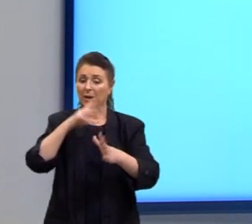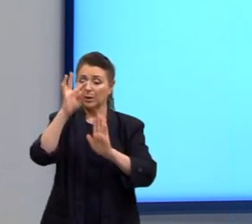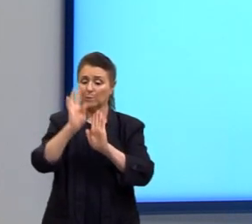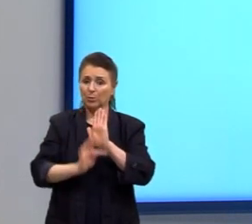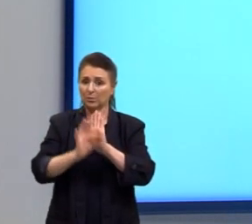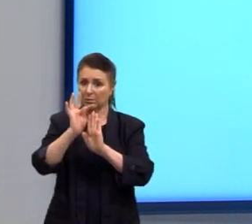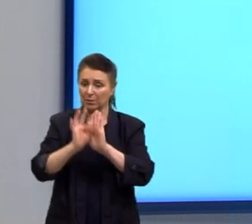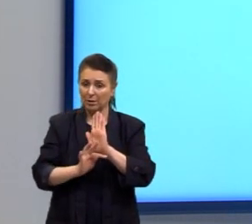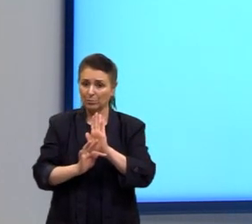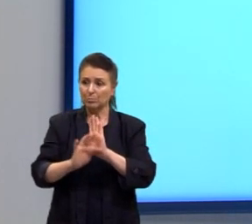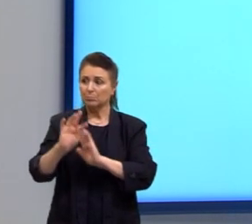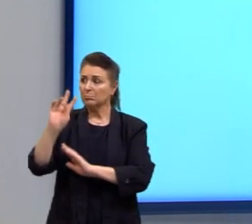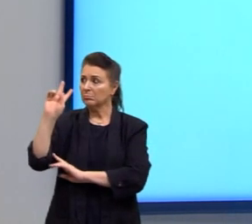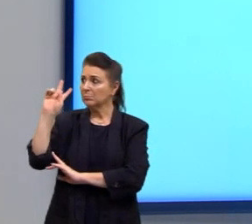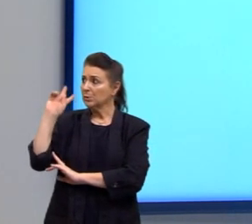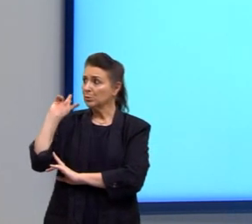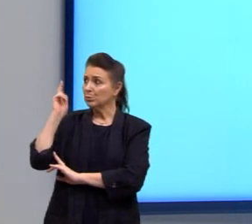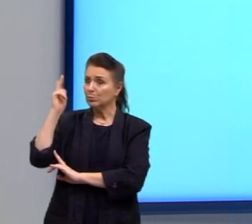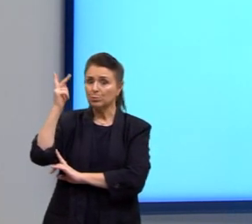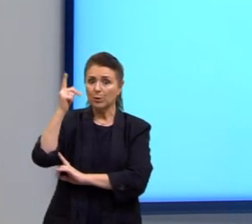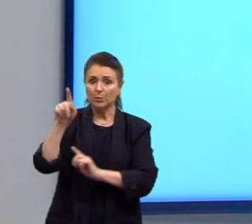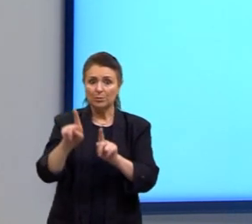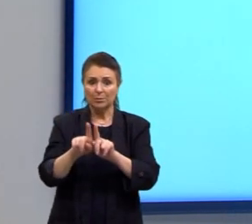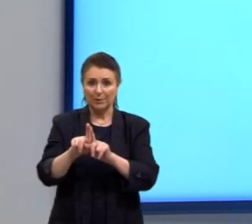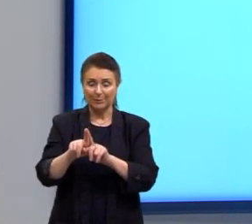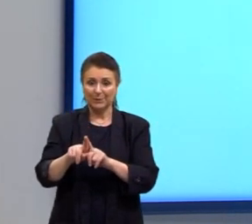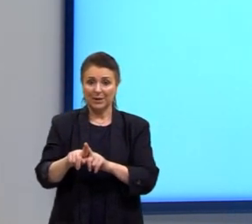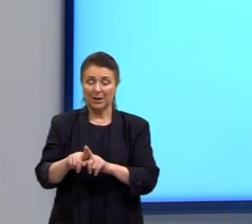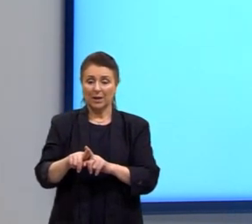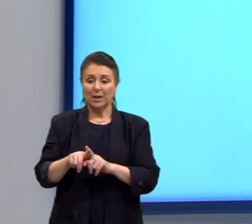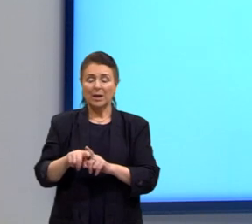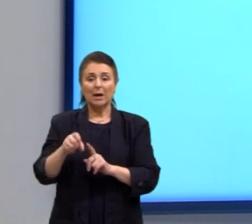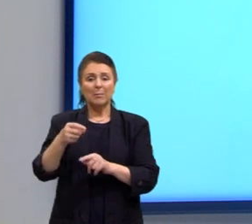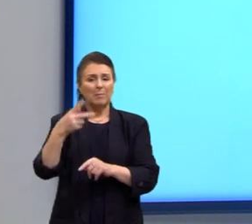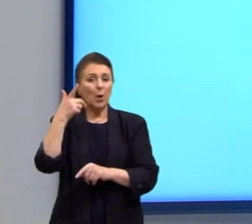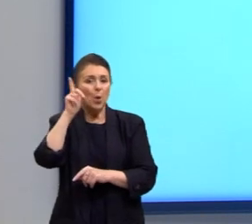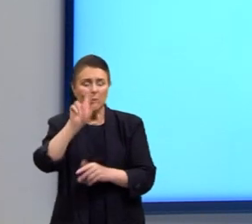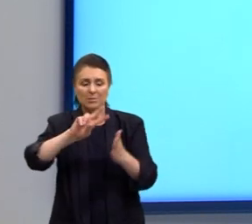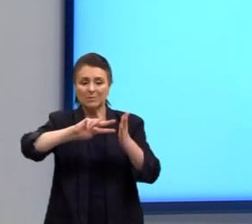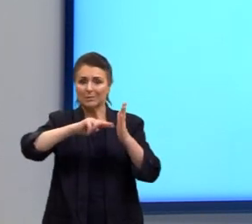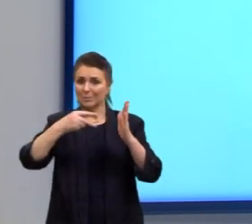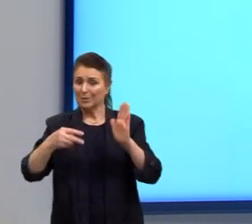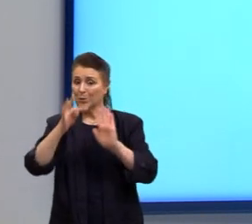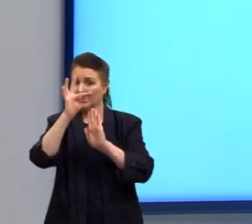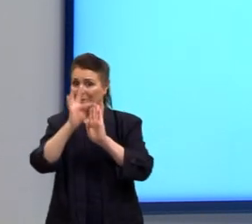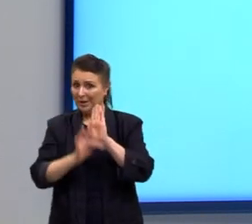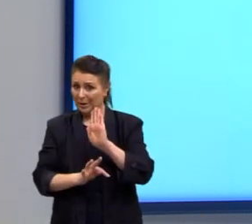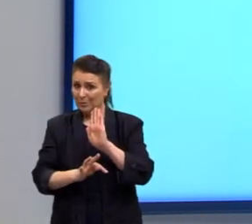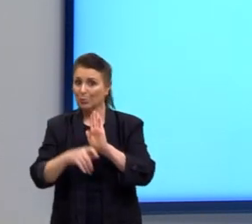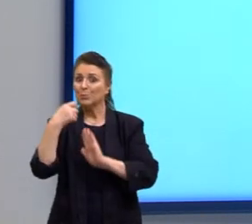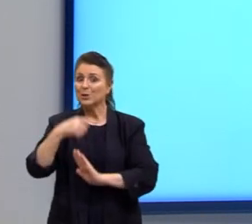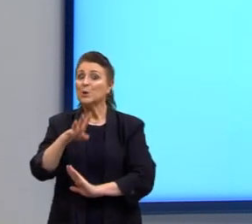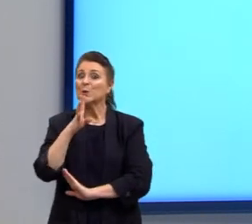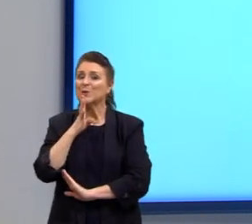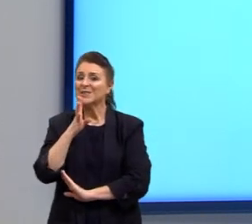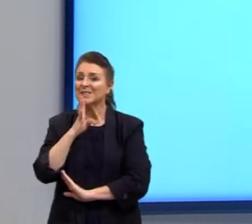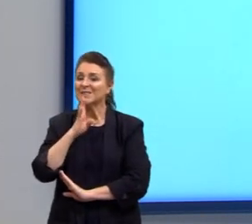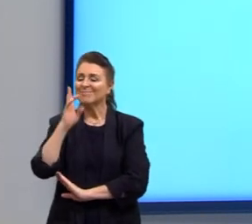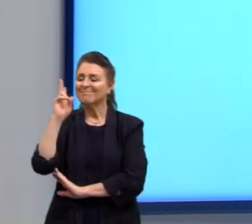texto, históricos, por quê? Para eu conseguir interpretar esse texto, eu tenho que conhecer a história